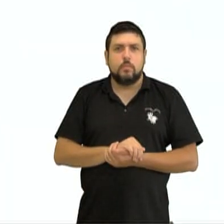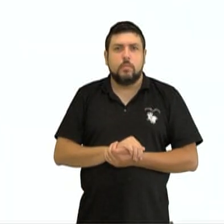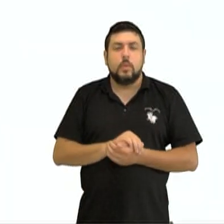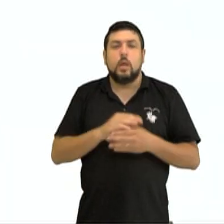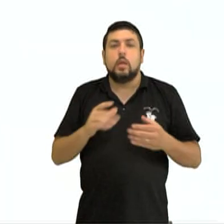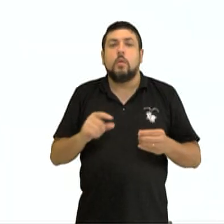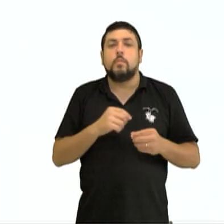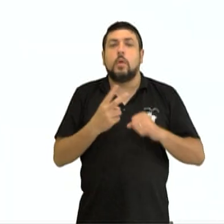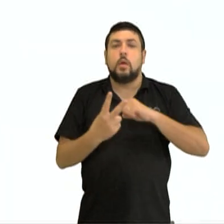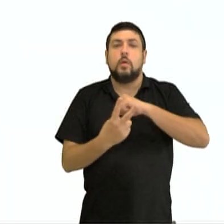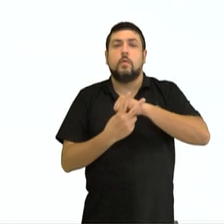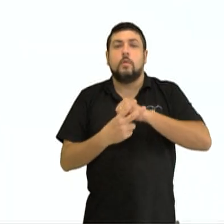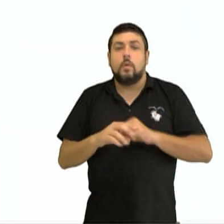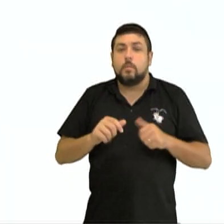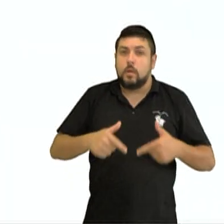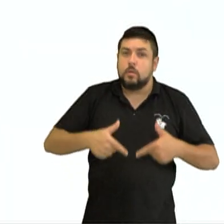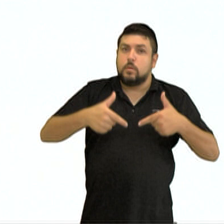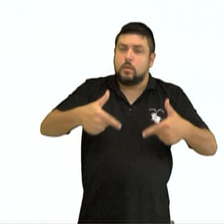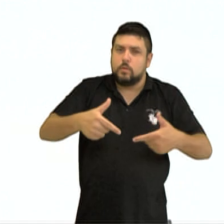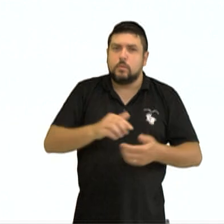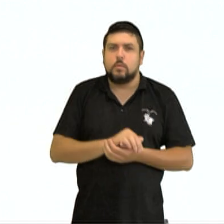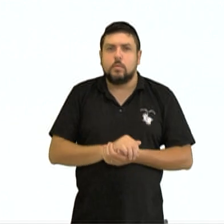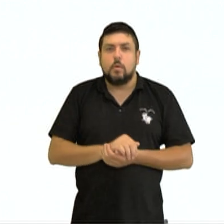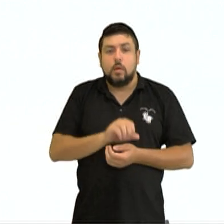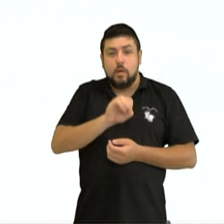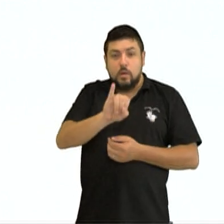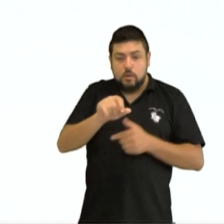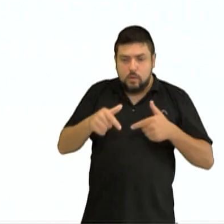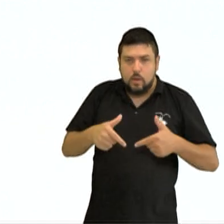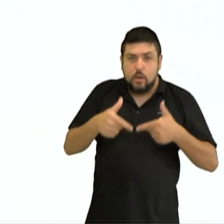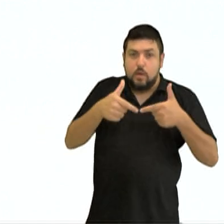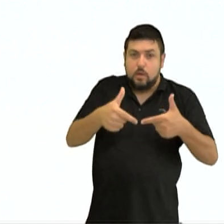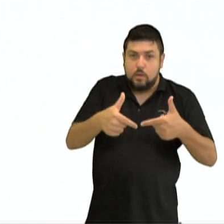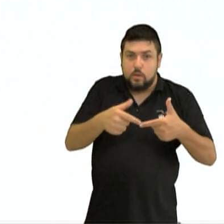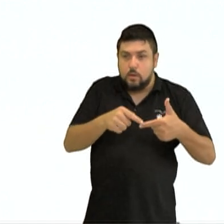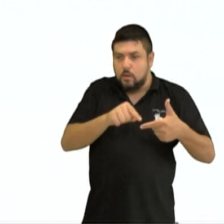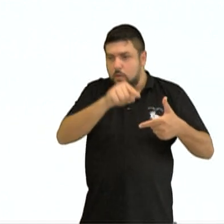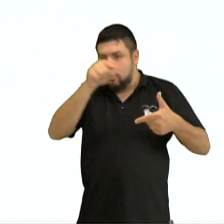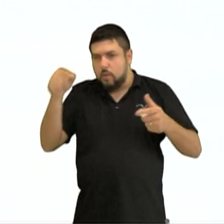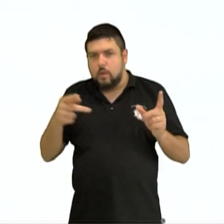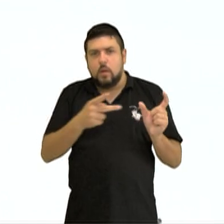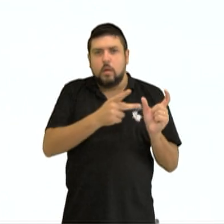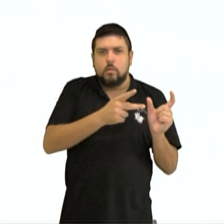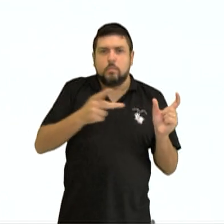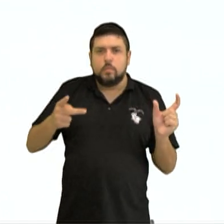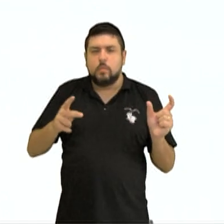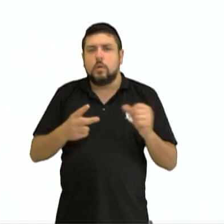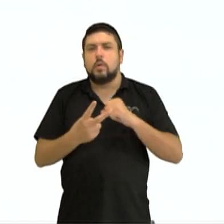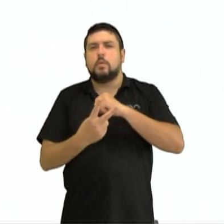eu tenho um verbo de ação. Se eu tenho um verbo de ação, o predicado é verbal.